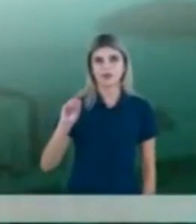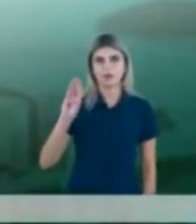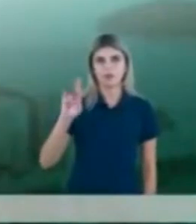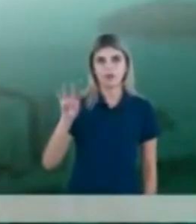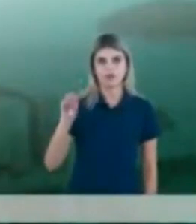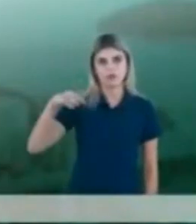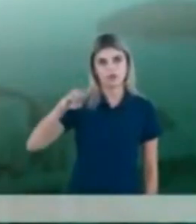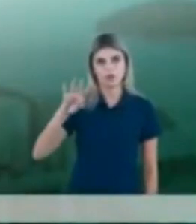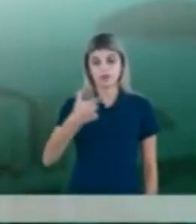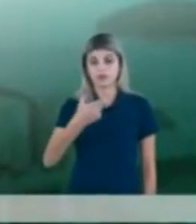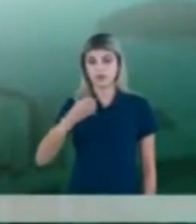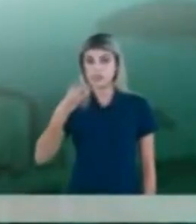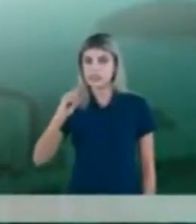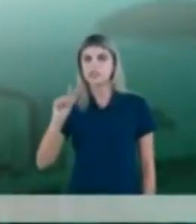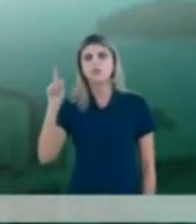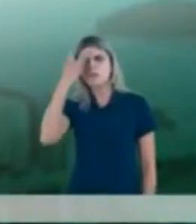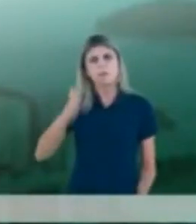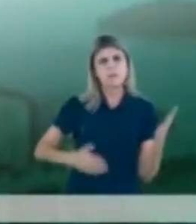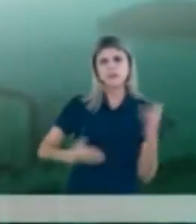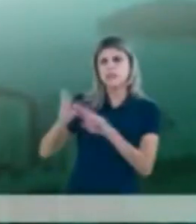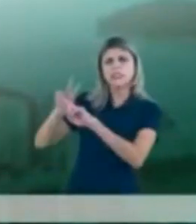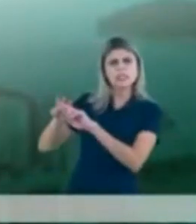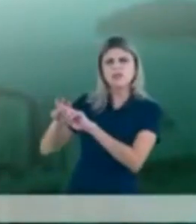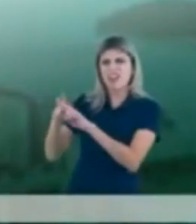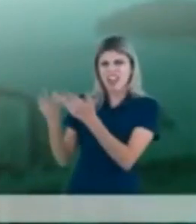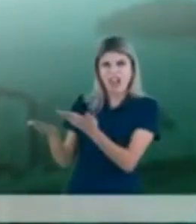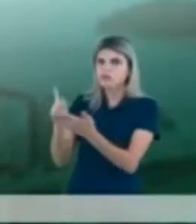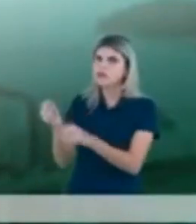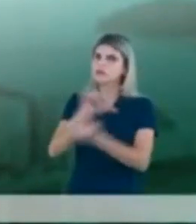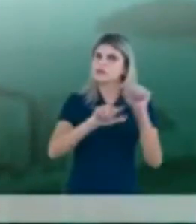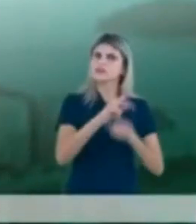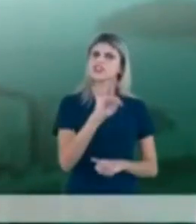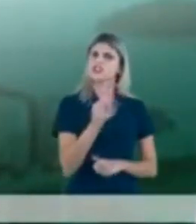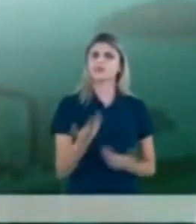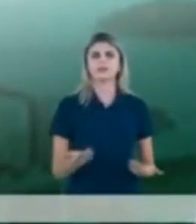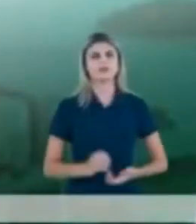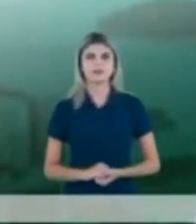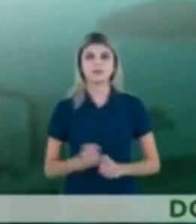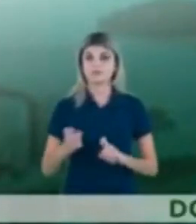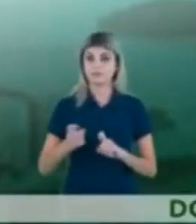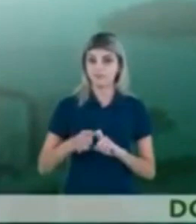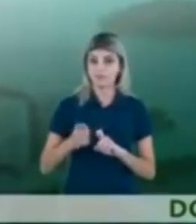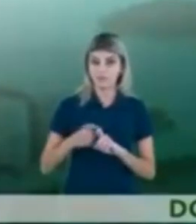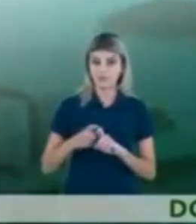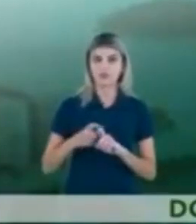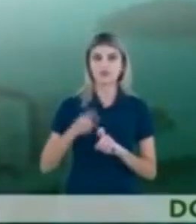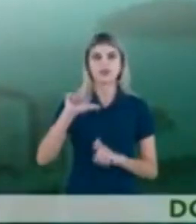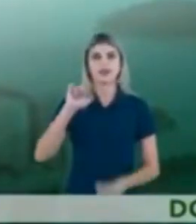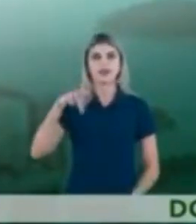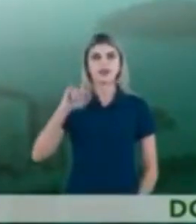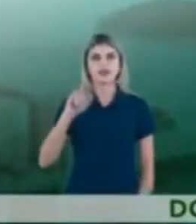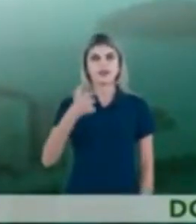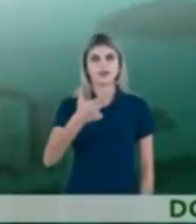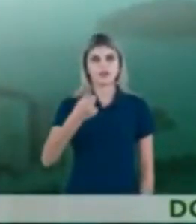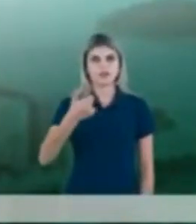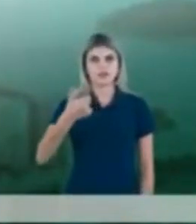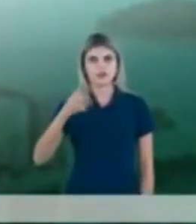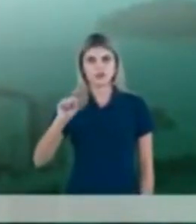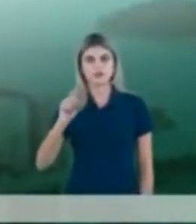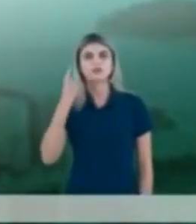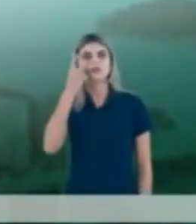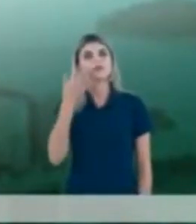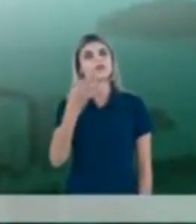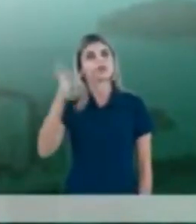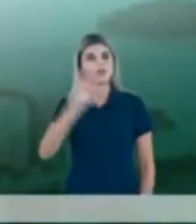Roberto Mota, 2030. A sentença do criminoso não pode ser mais leve do que a dor da vítima. Doutora Lenin Fortunato, 2018,